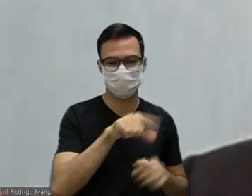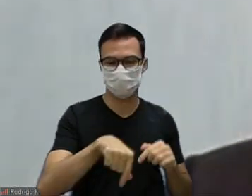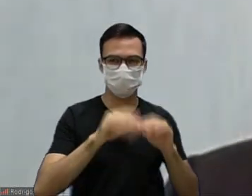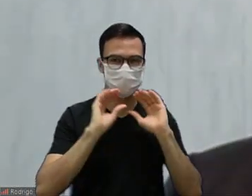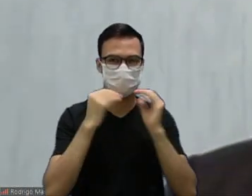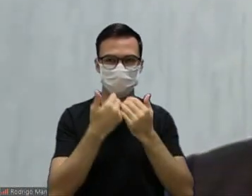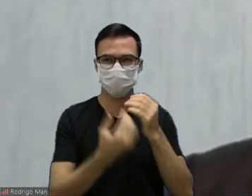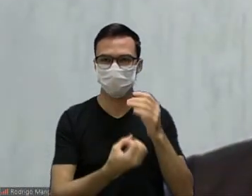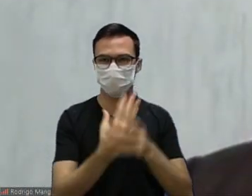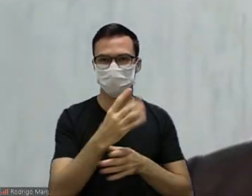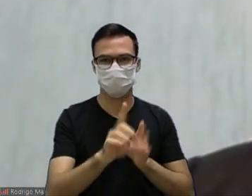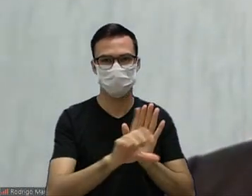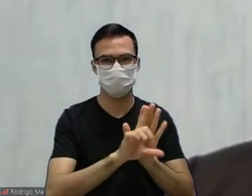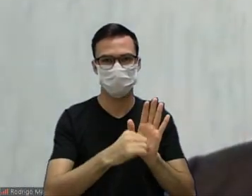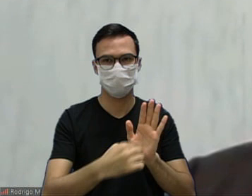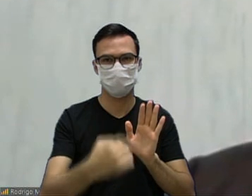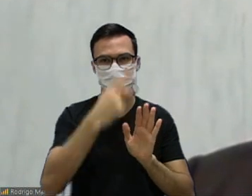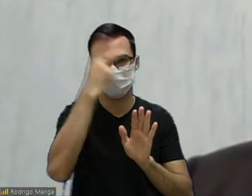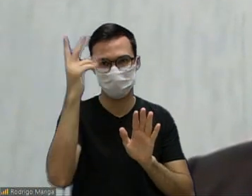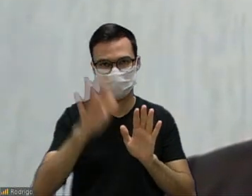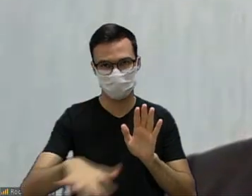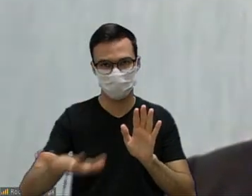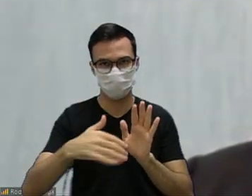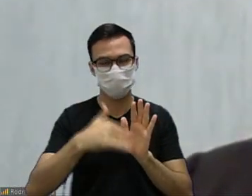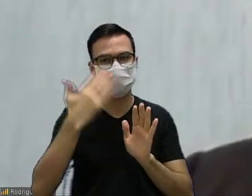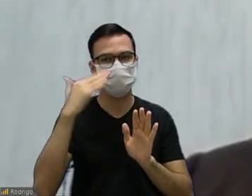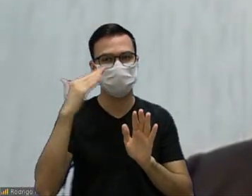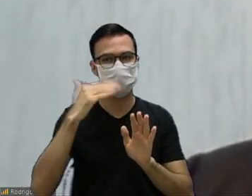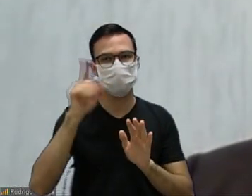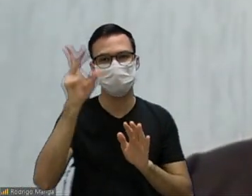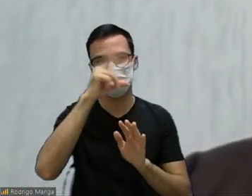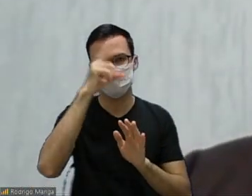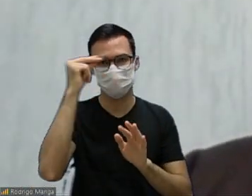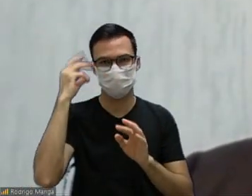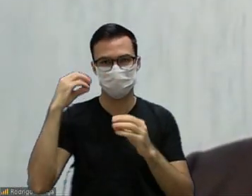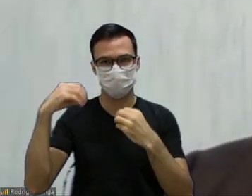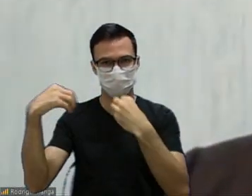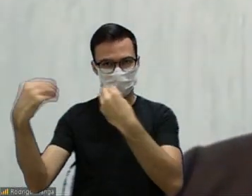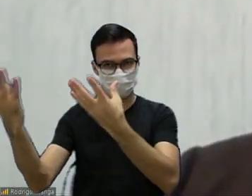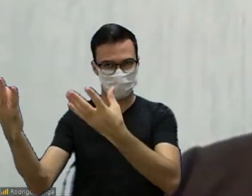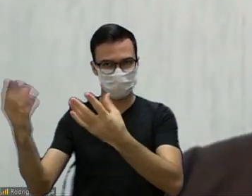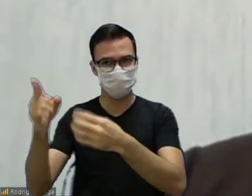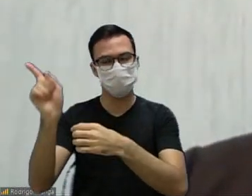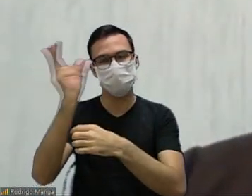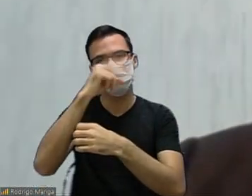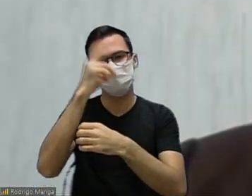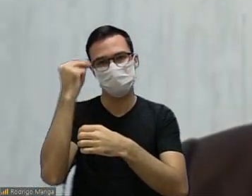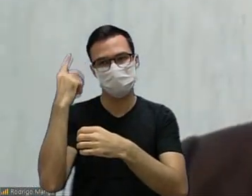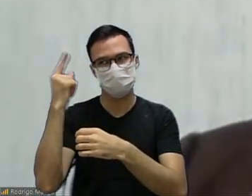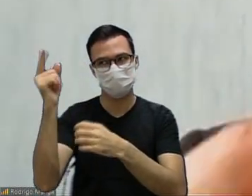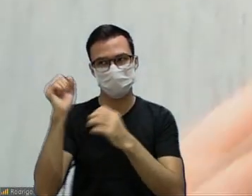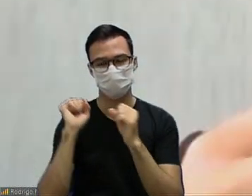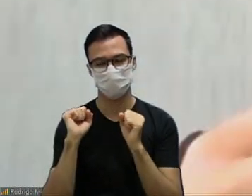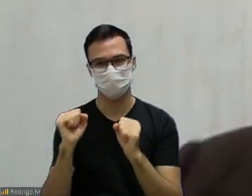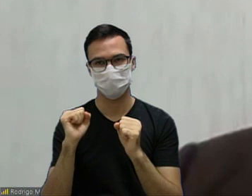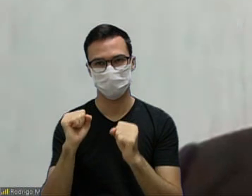iniciativa e só para a população entender a gente encaminhou ele para a prefeitura para que a prefeitura pudesse